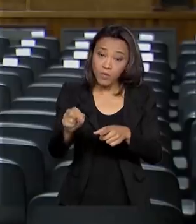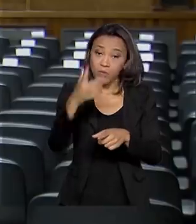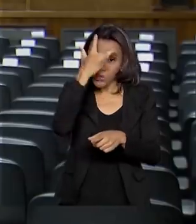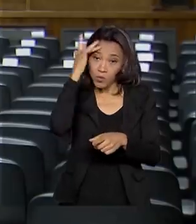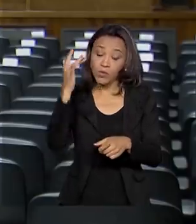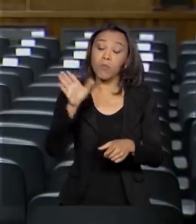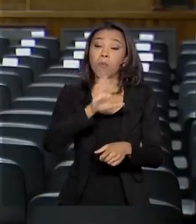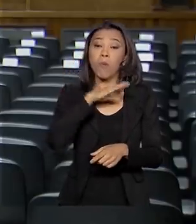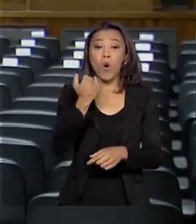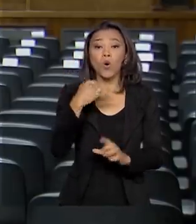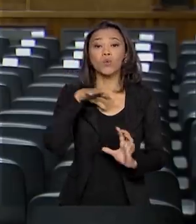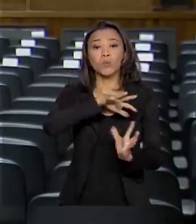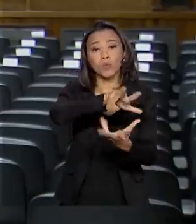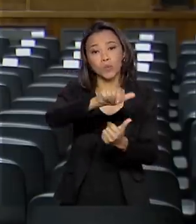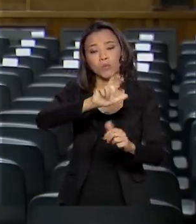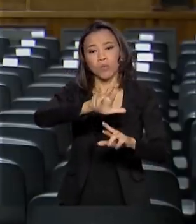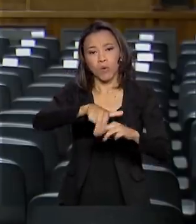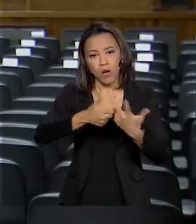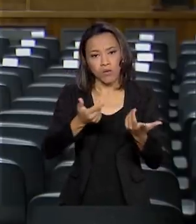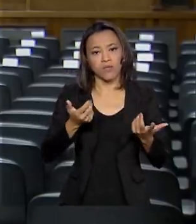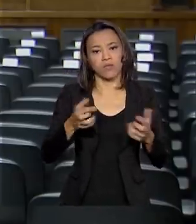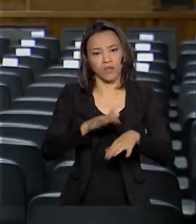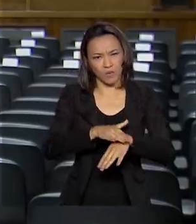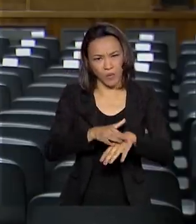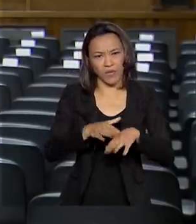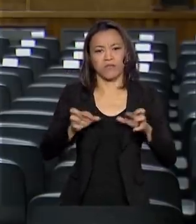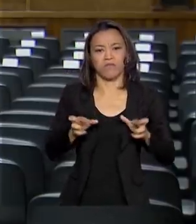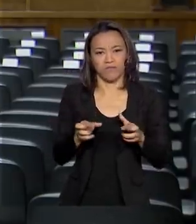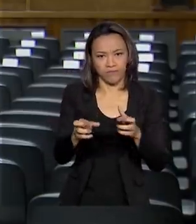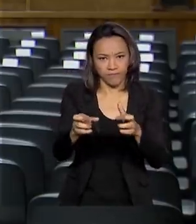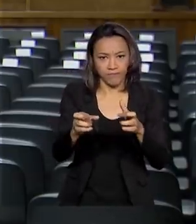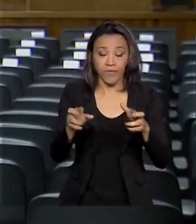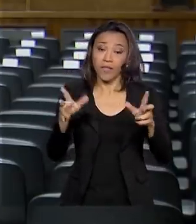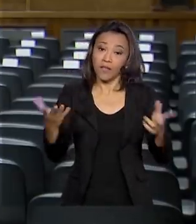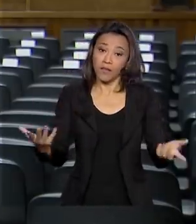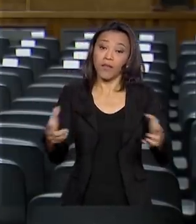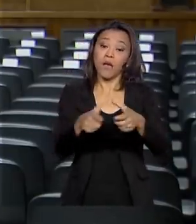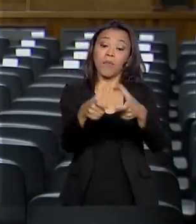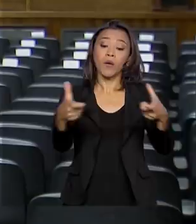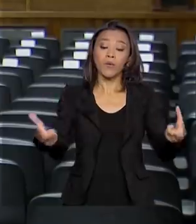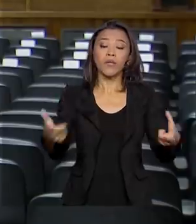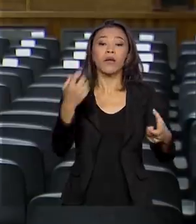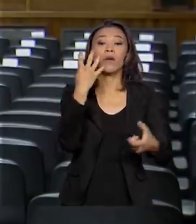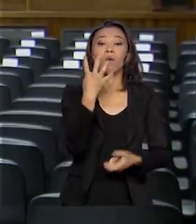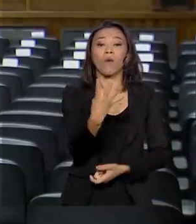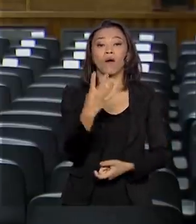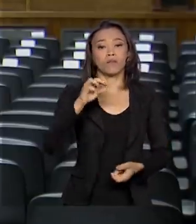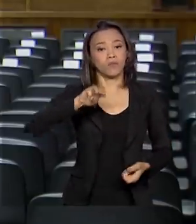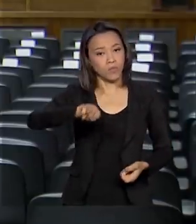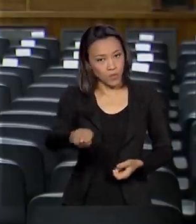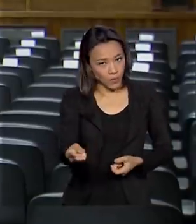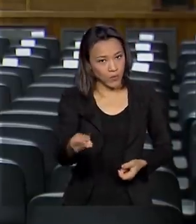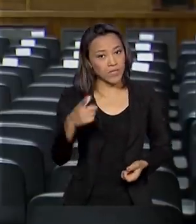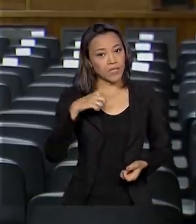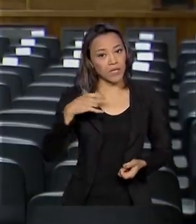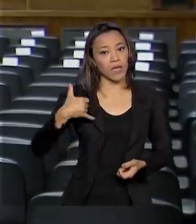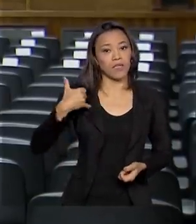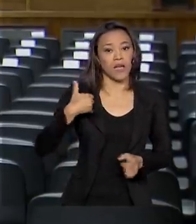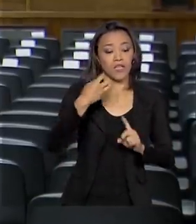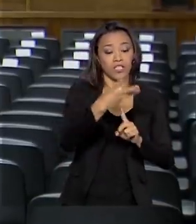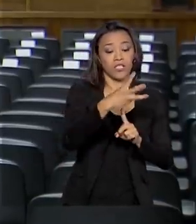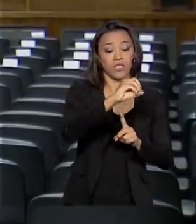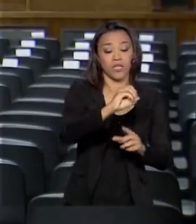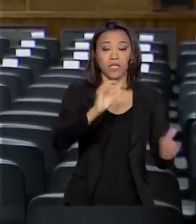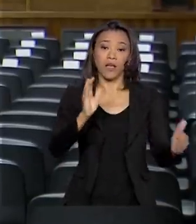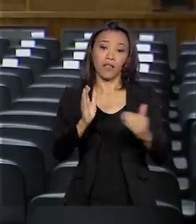o mundo em decorrência da doença a cada ano. E a maioria, que são cerca de 4 milhões, tem entre 30 e